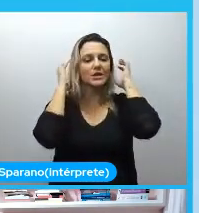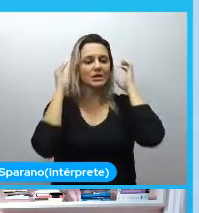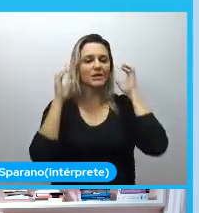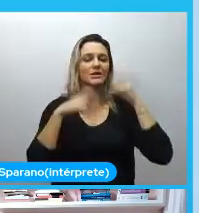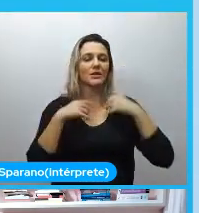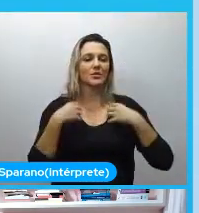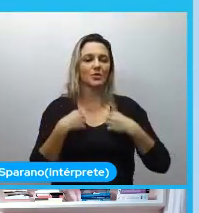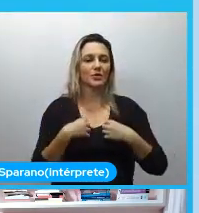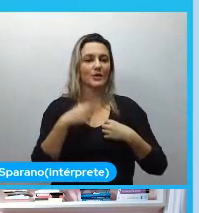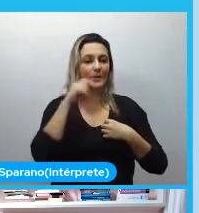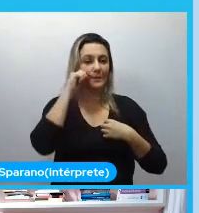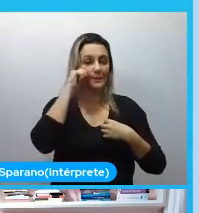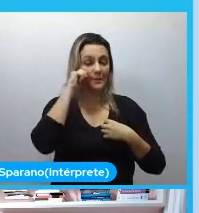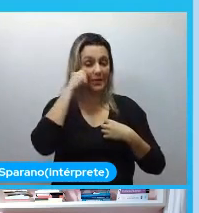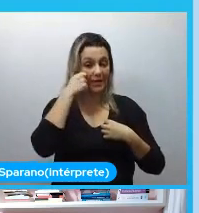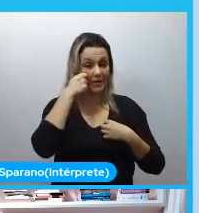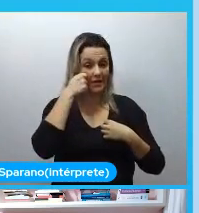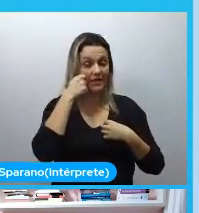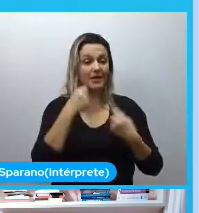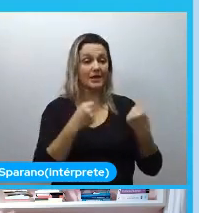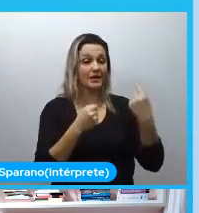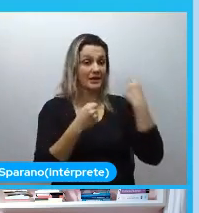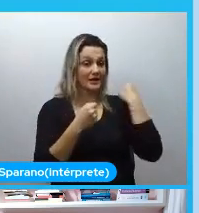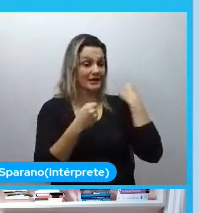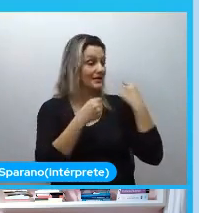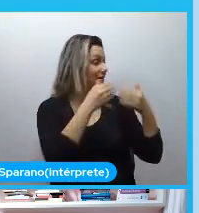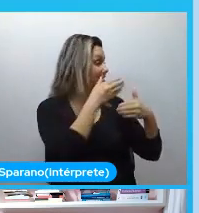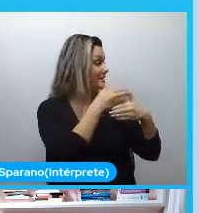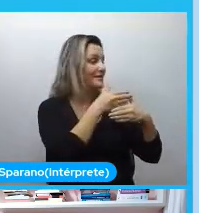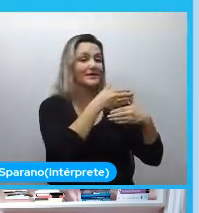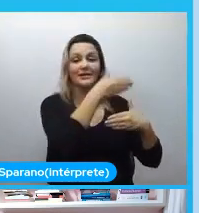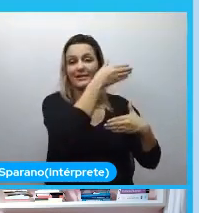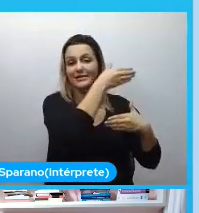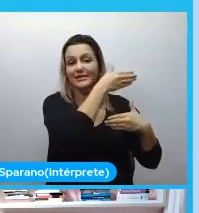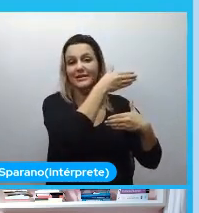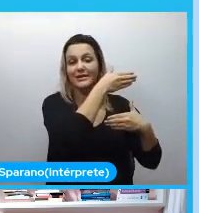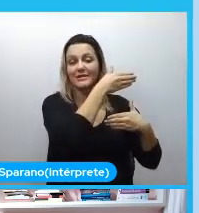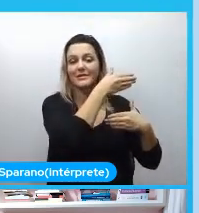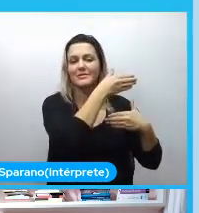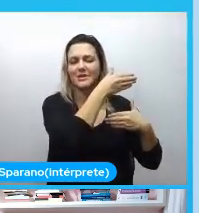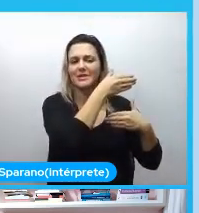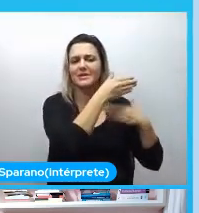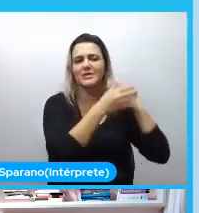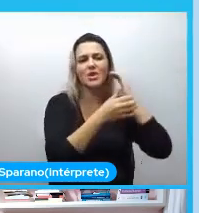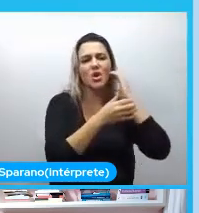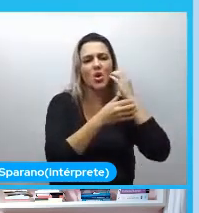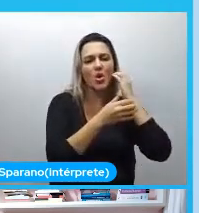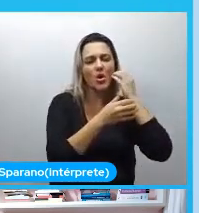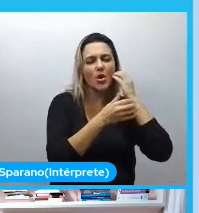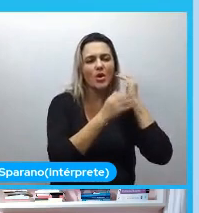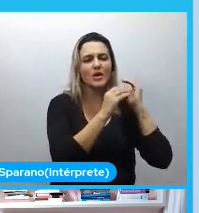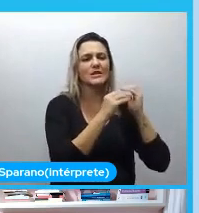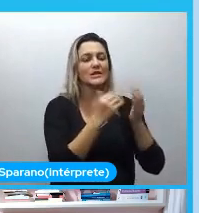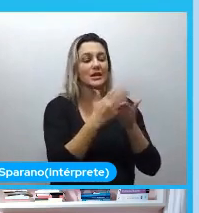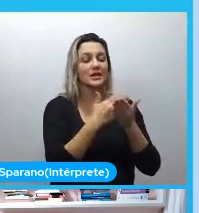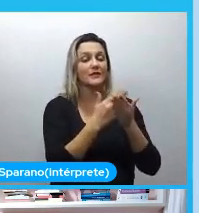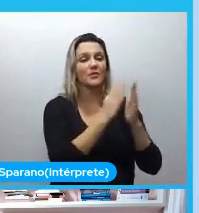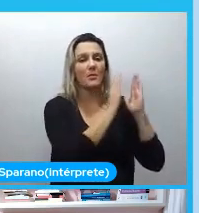blusa preta e atrás de mim tem uma parede rosa e alguns livros na estante.